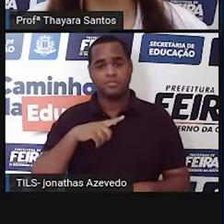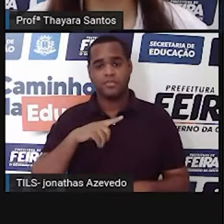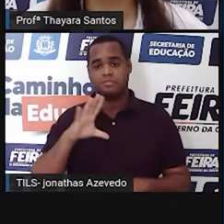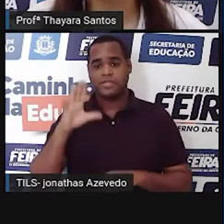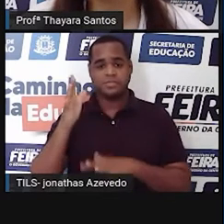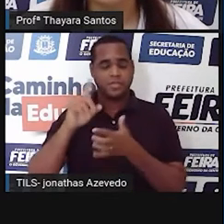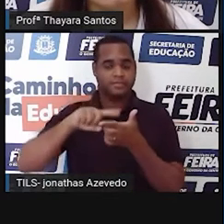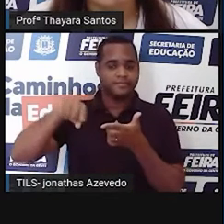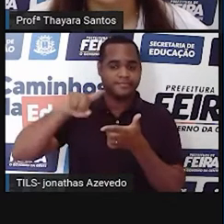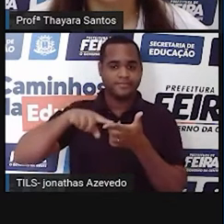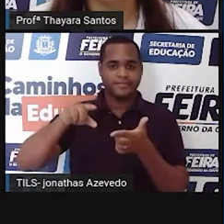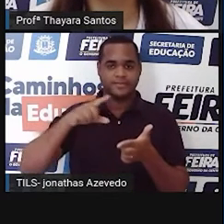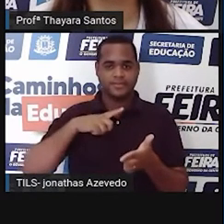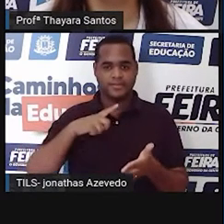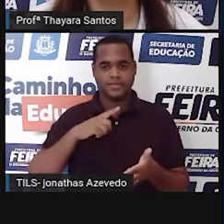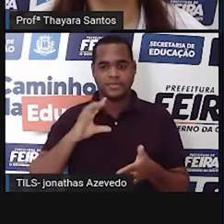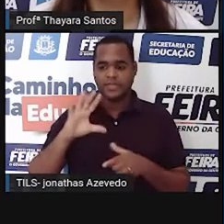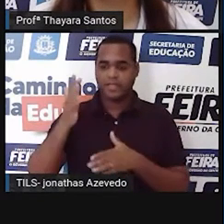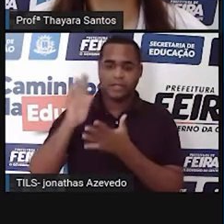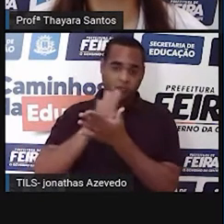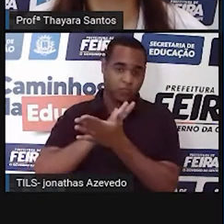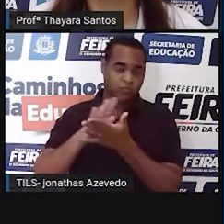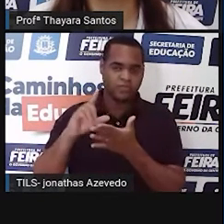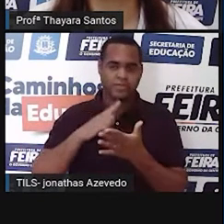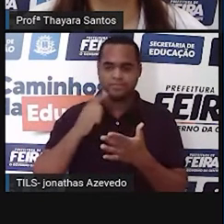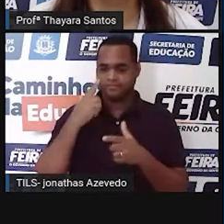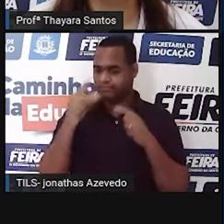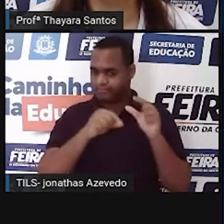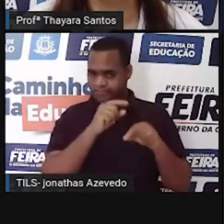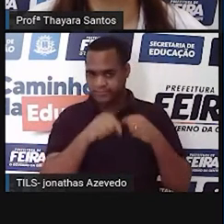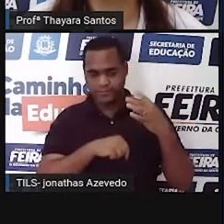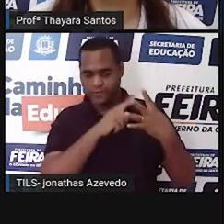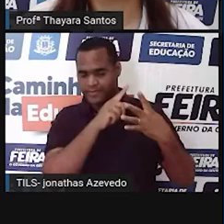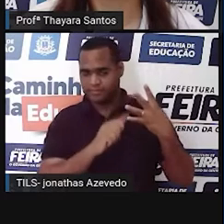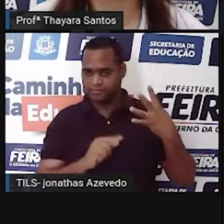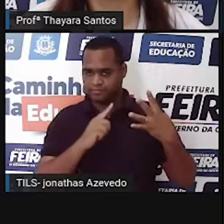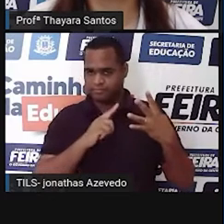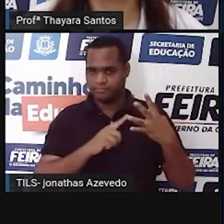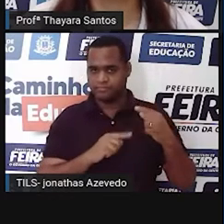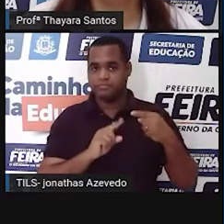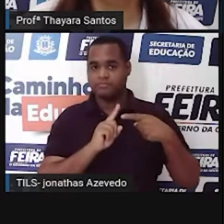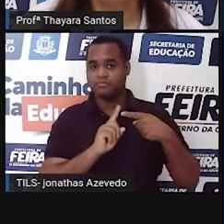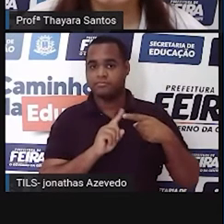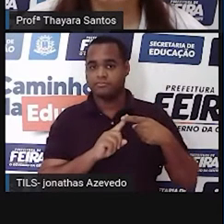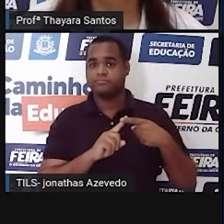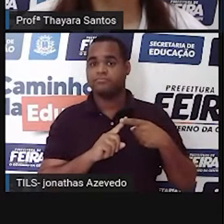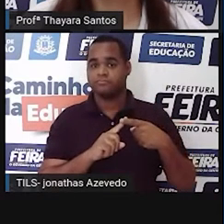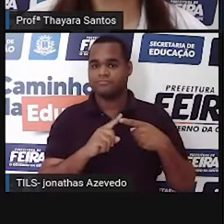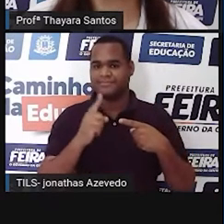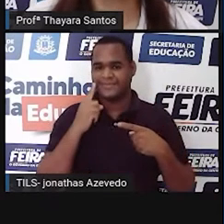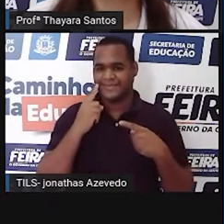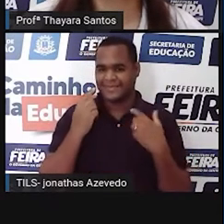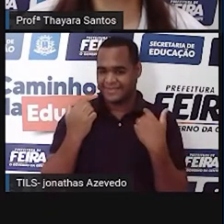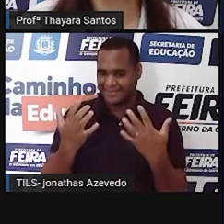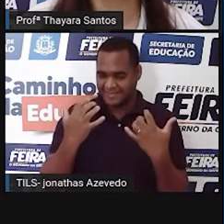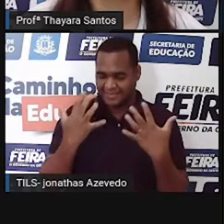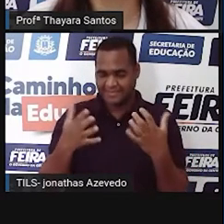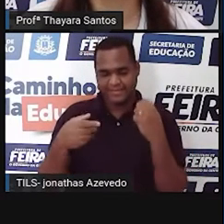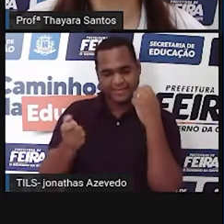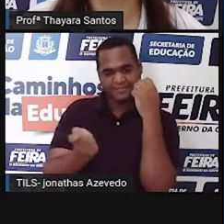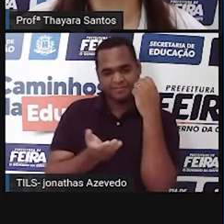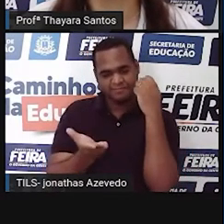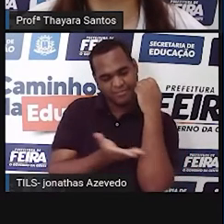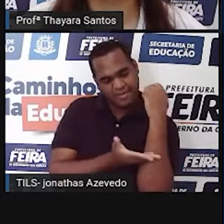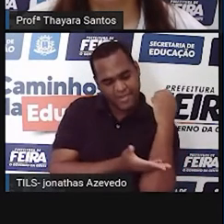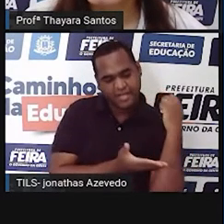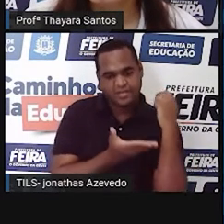tem algumas ameaças, mas eu destaquei essas quatro aí para vocês. A primeira é o desmatamento ilegal, justamente para